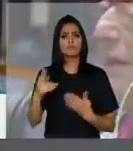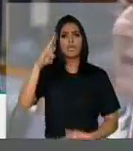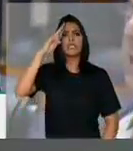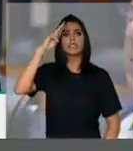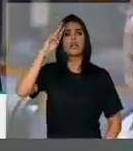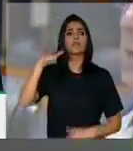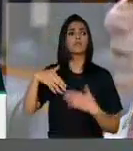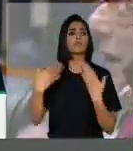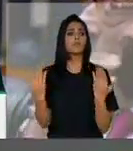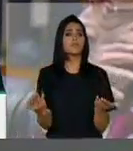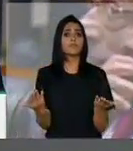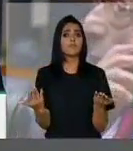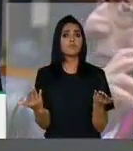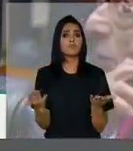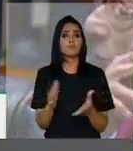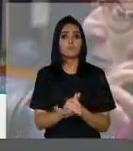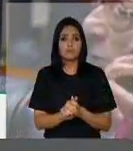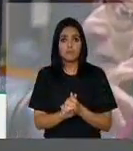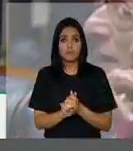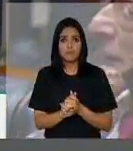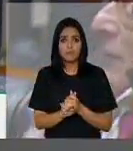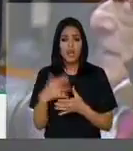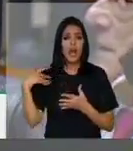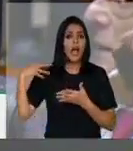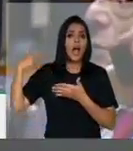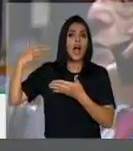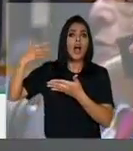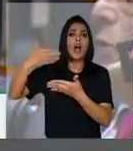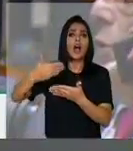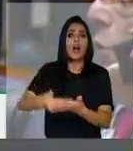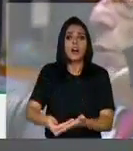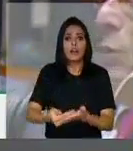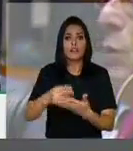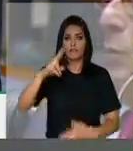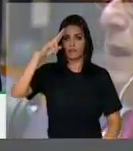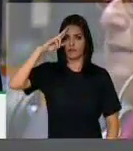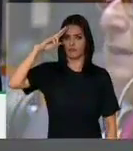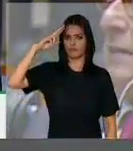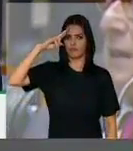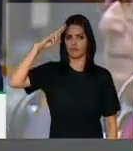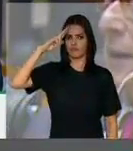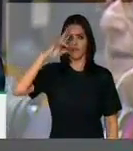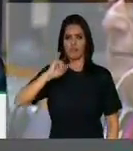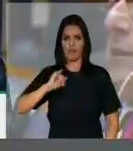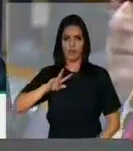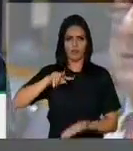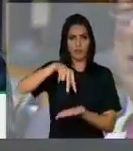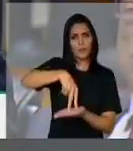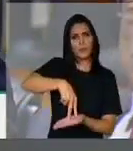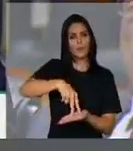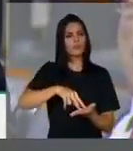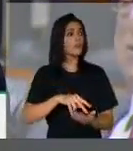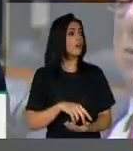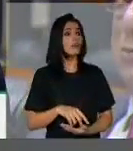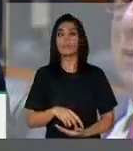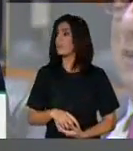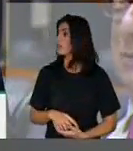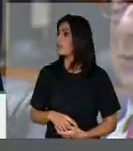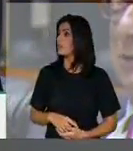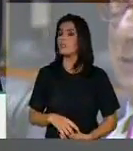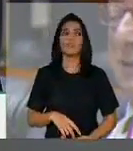Eu queria saber se, até quando as forças armadas, o exército brasileiro, vai ficar olhando